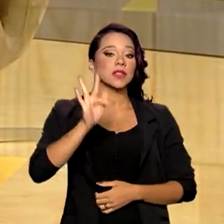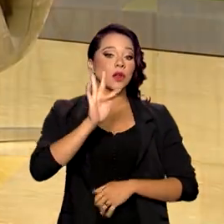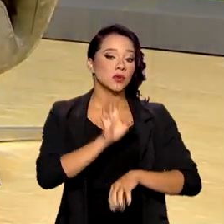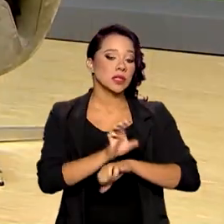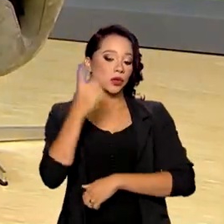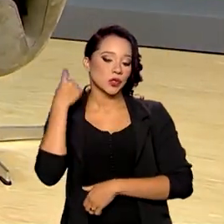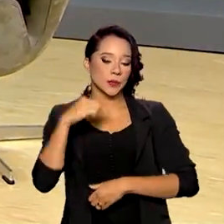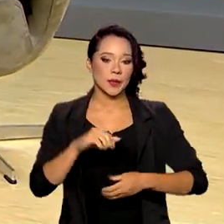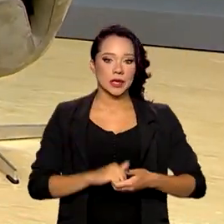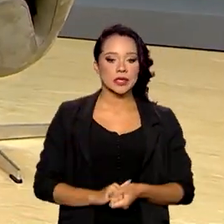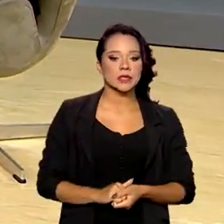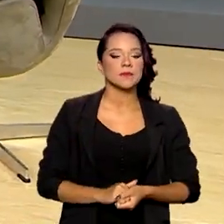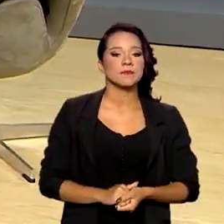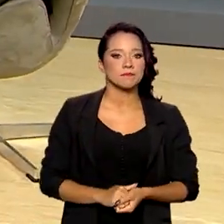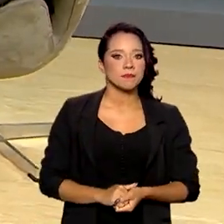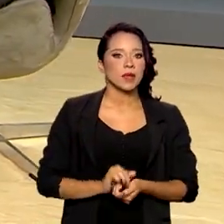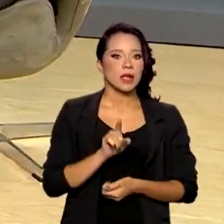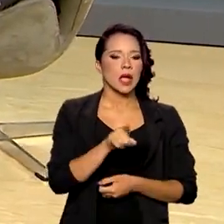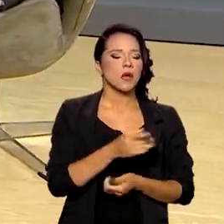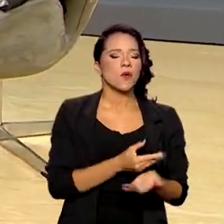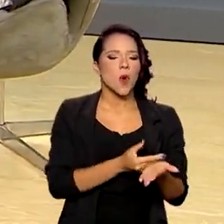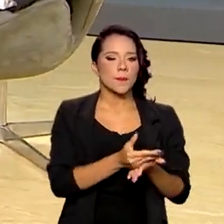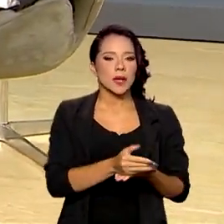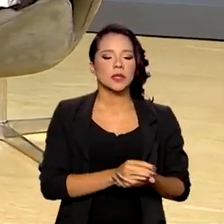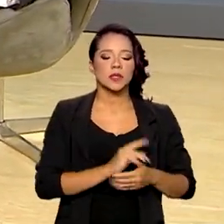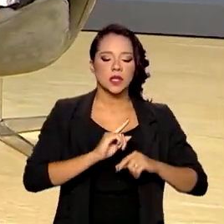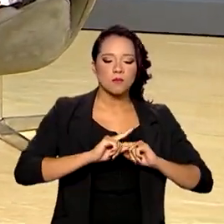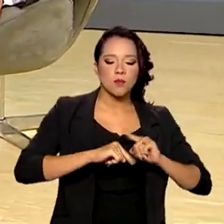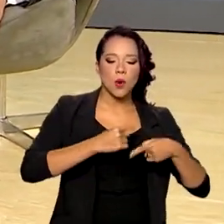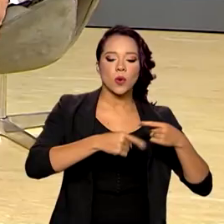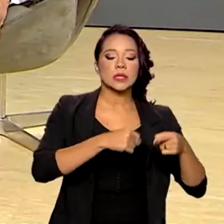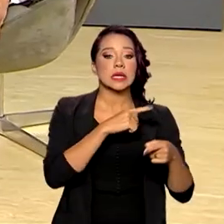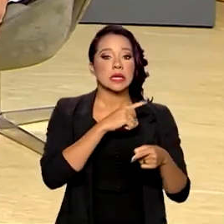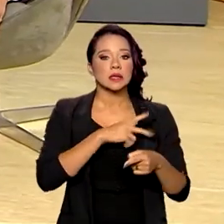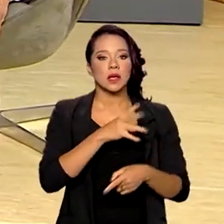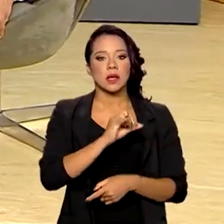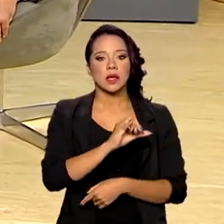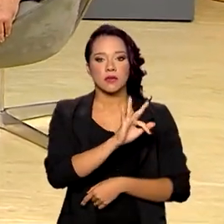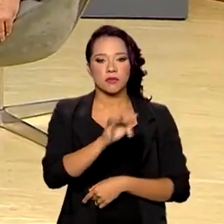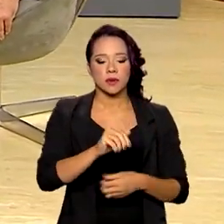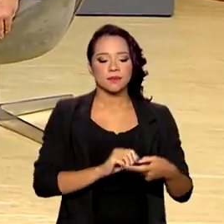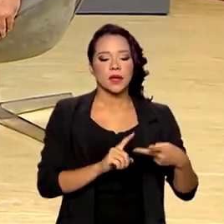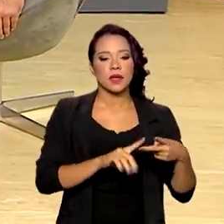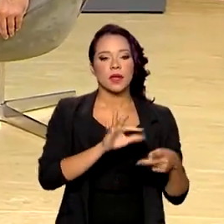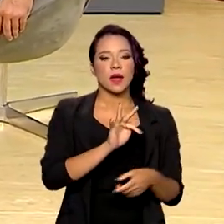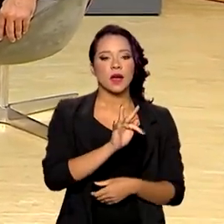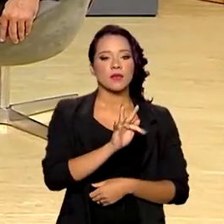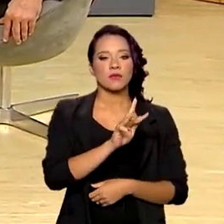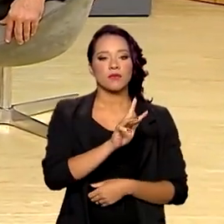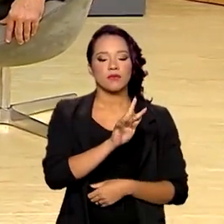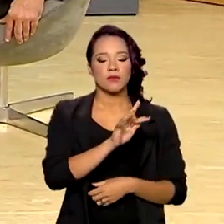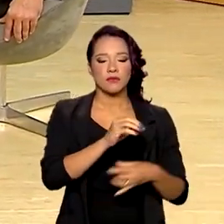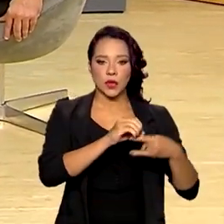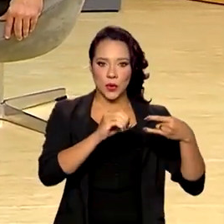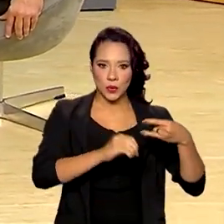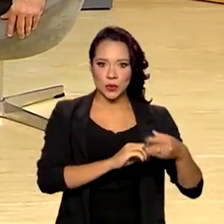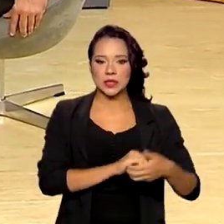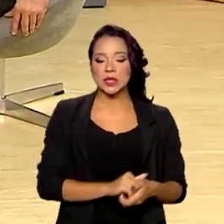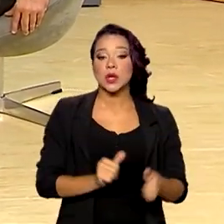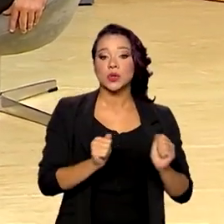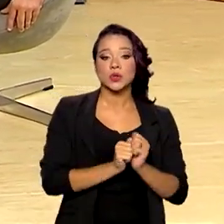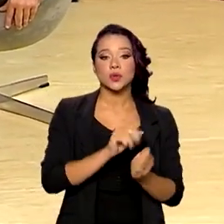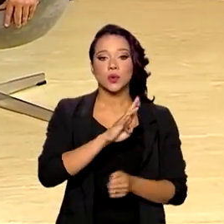Gerais, o que nós chamamos de semente, que depois gera a produção do IFA e a Fundação Oswaldo Cruz, através de